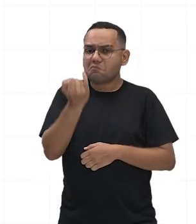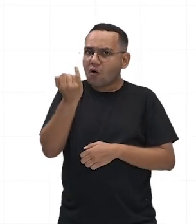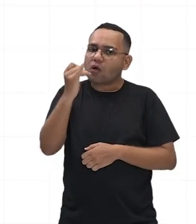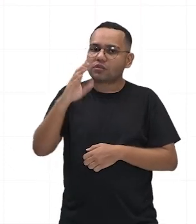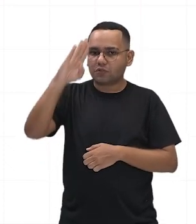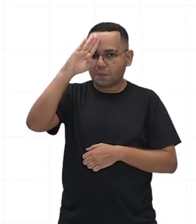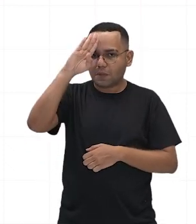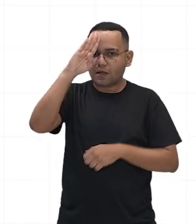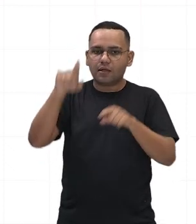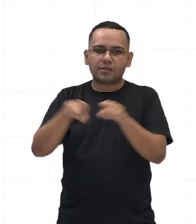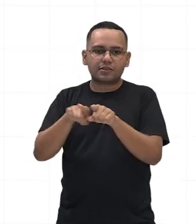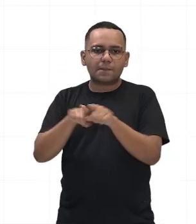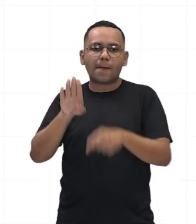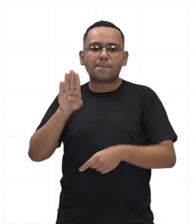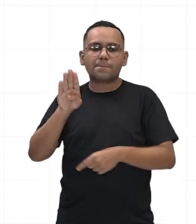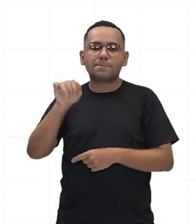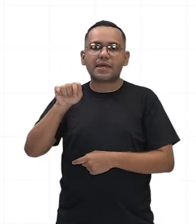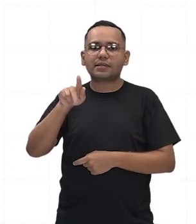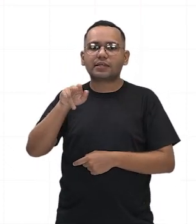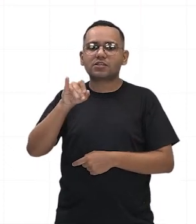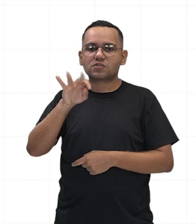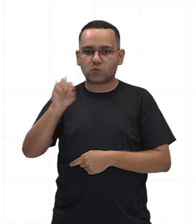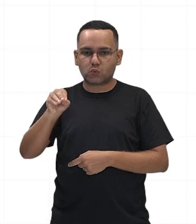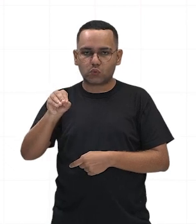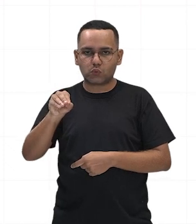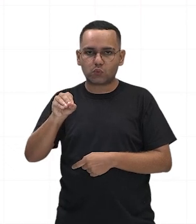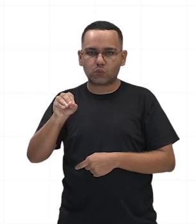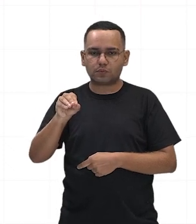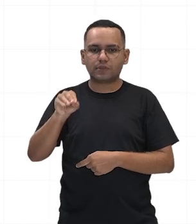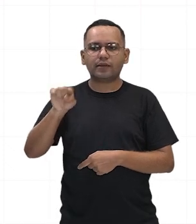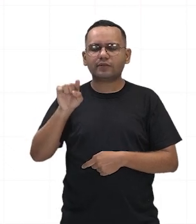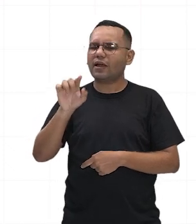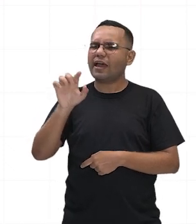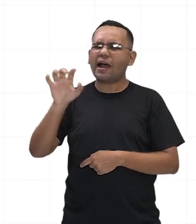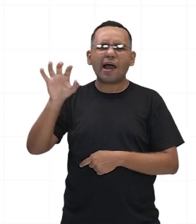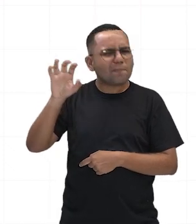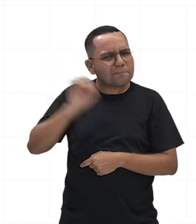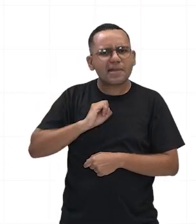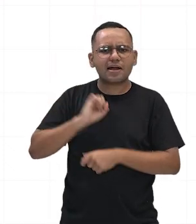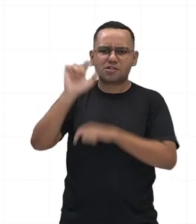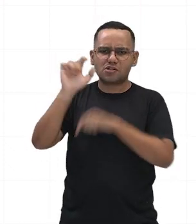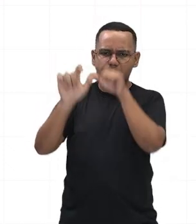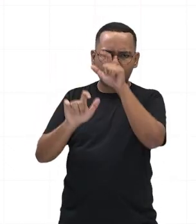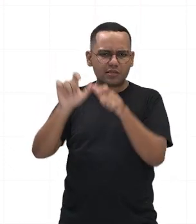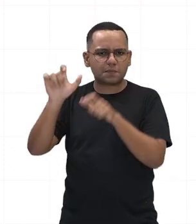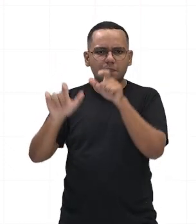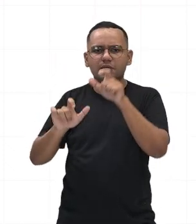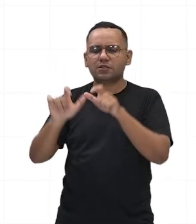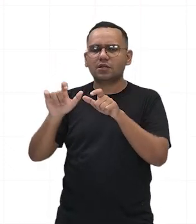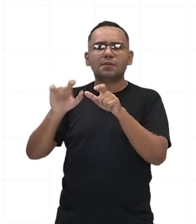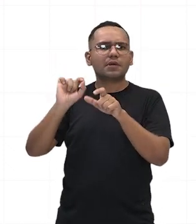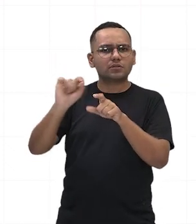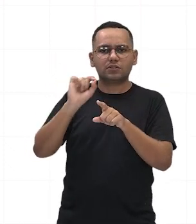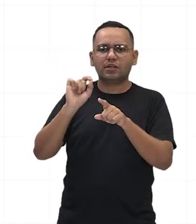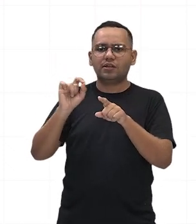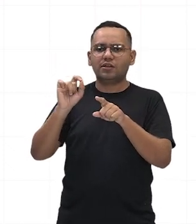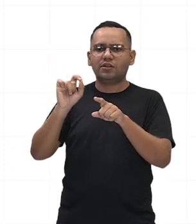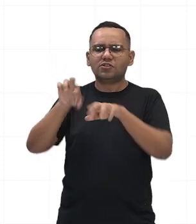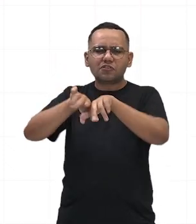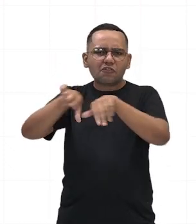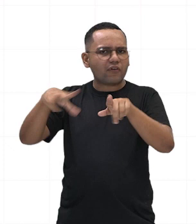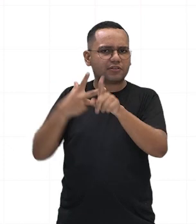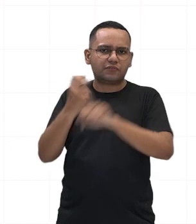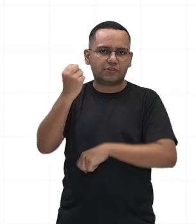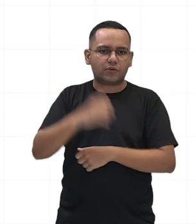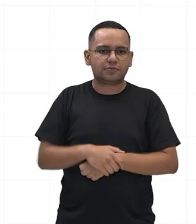benquisto, desculpa, Josino, benquisto, que isto é, amado pelos cidadãos devido às suas conquistas. E o outro,